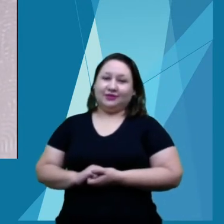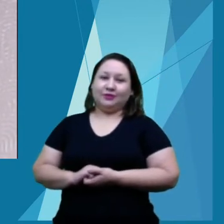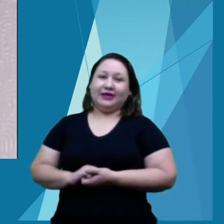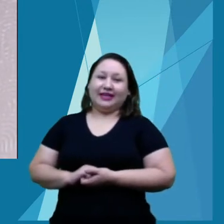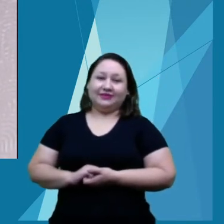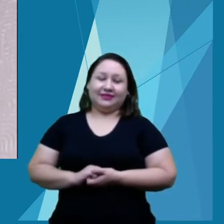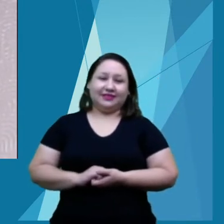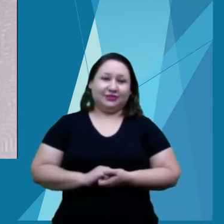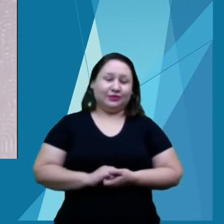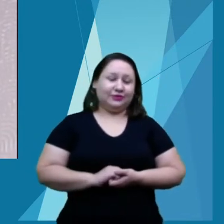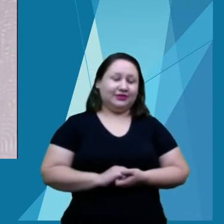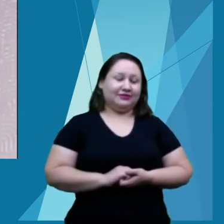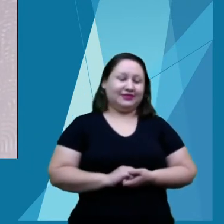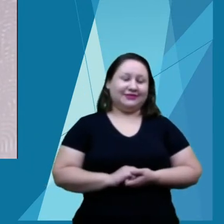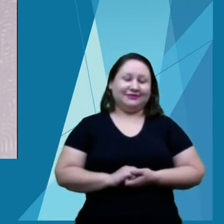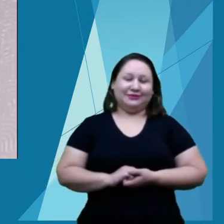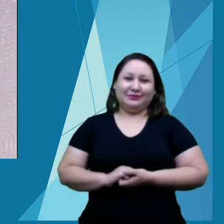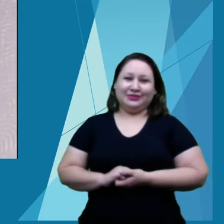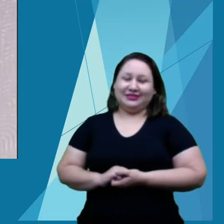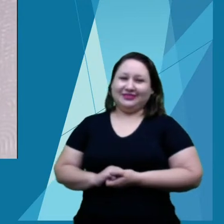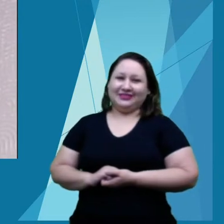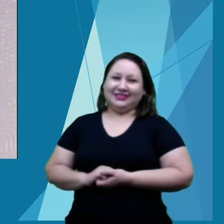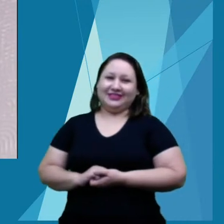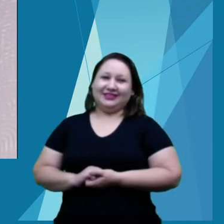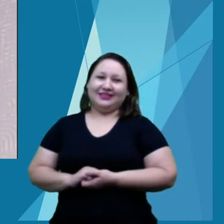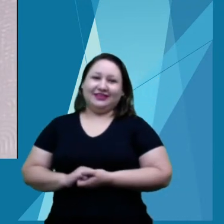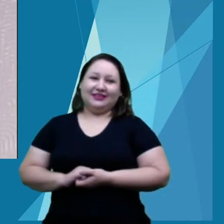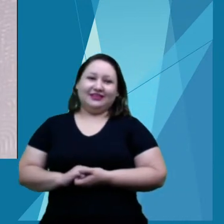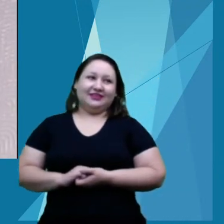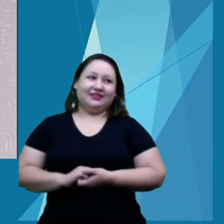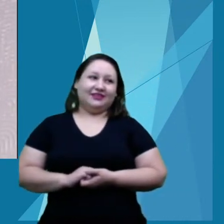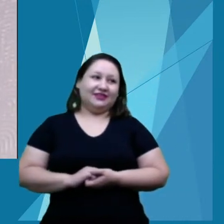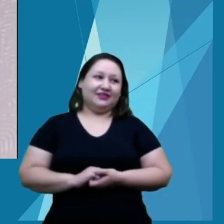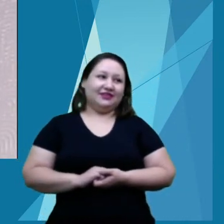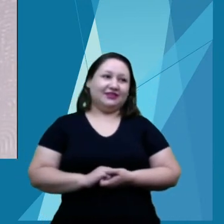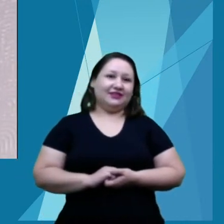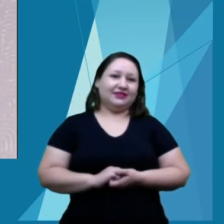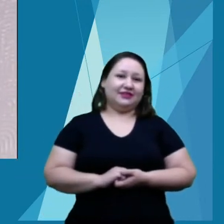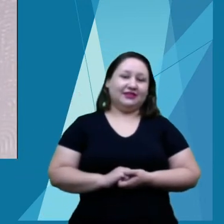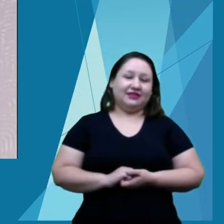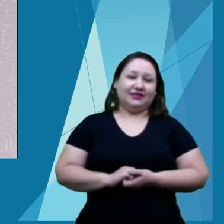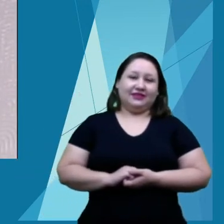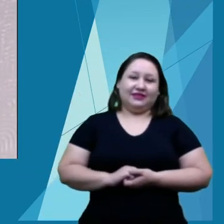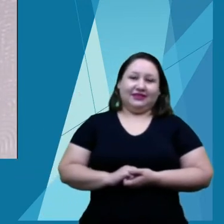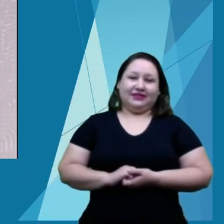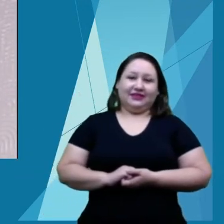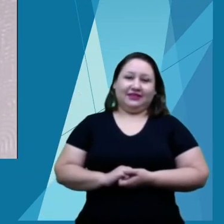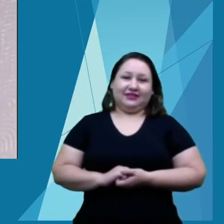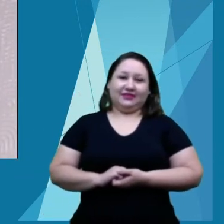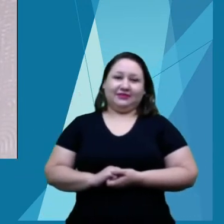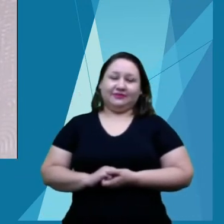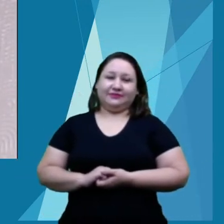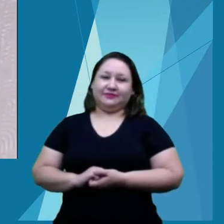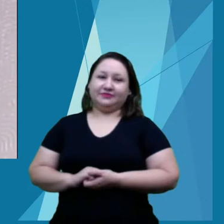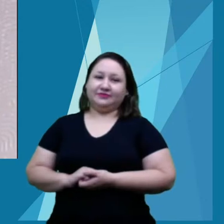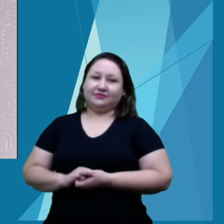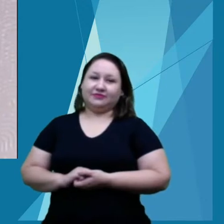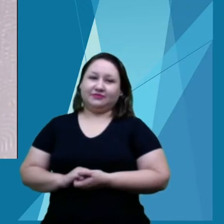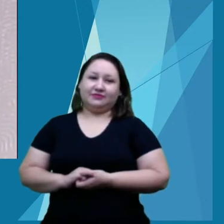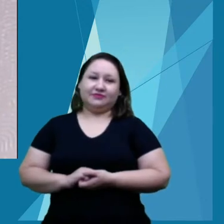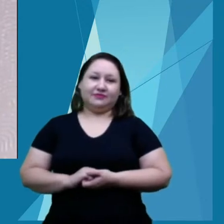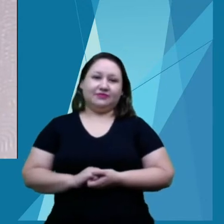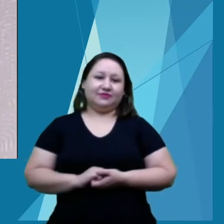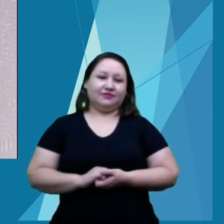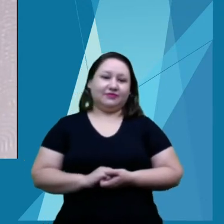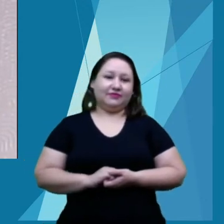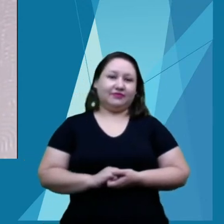som a brilhar soberano Sobre as matas que o